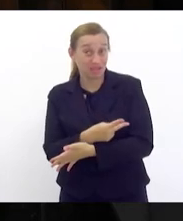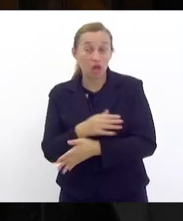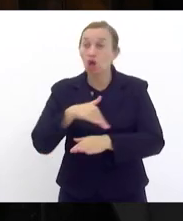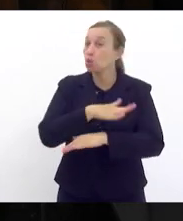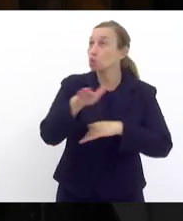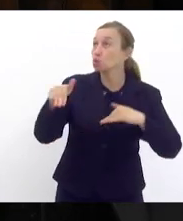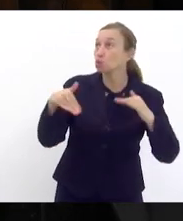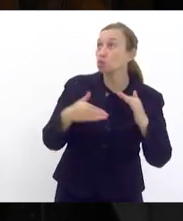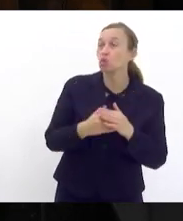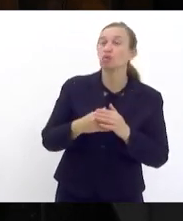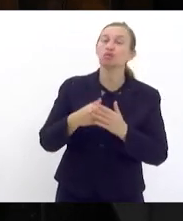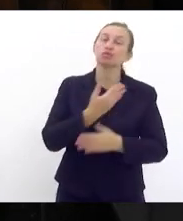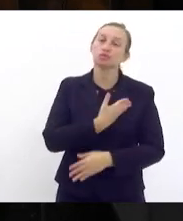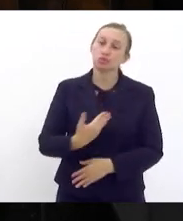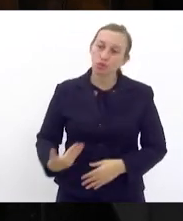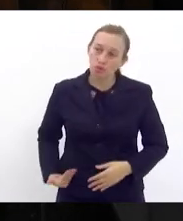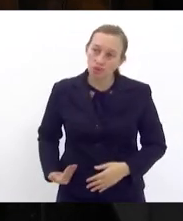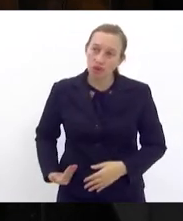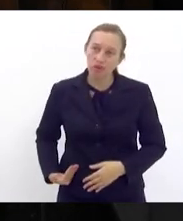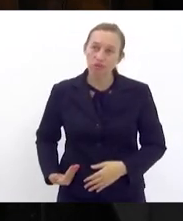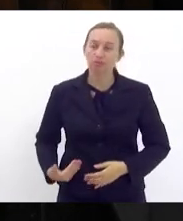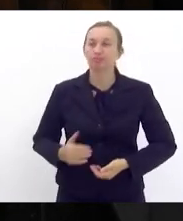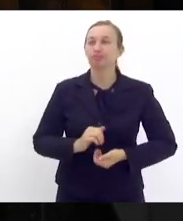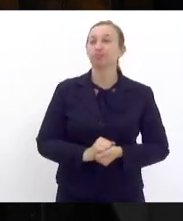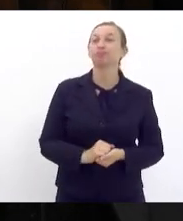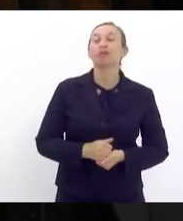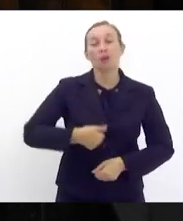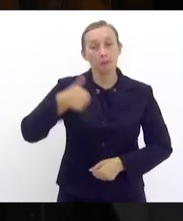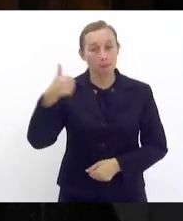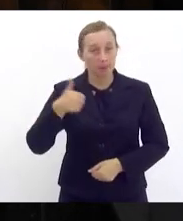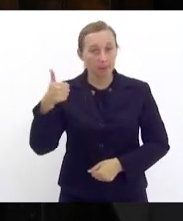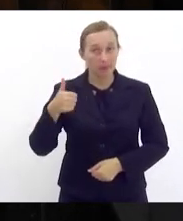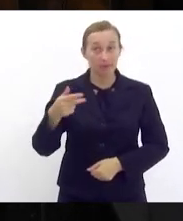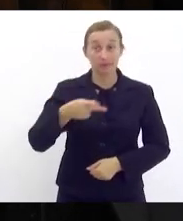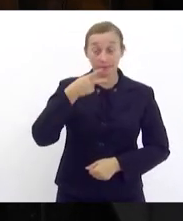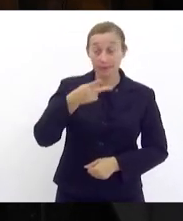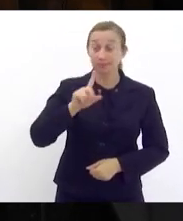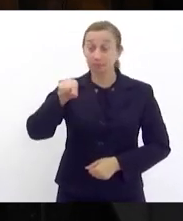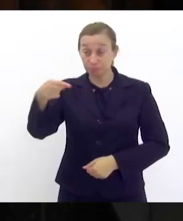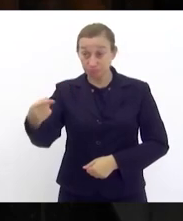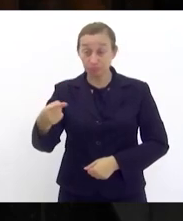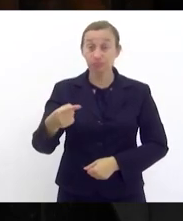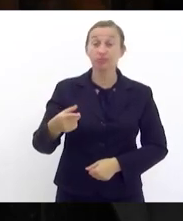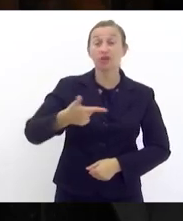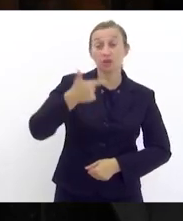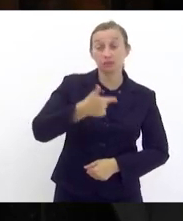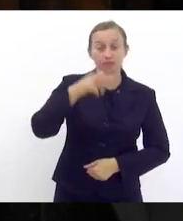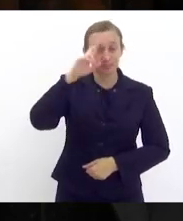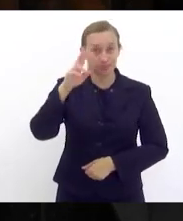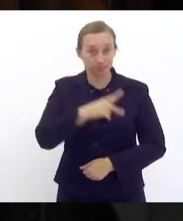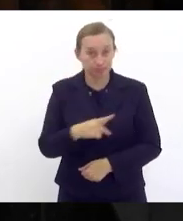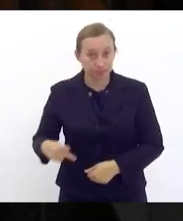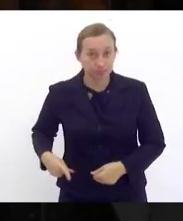todos os governos sem exceção. Esse é o primeiro ponto. Segundo ponto, senhora presidente.